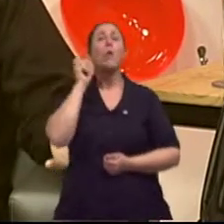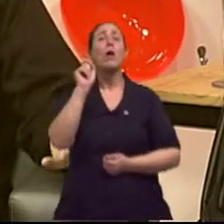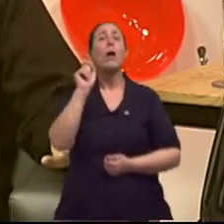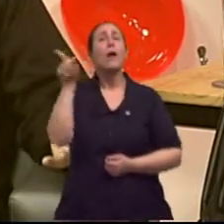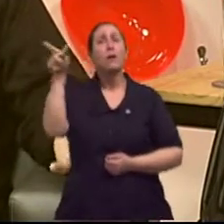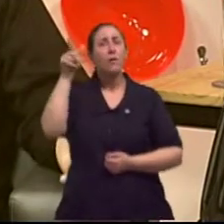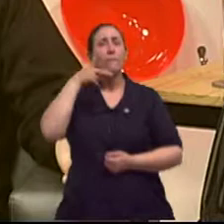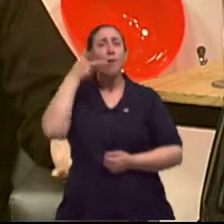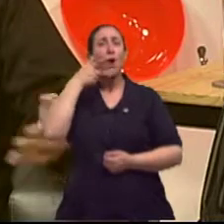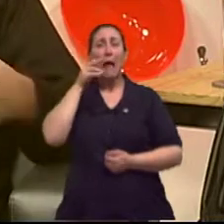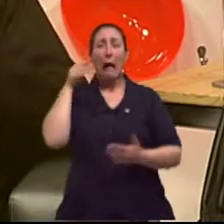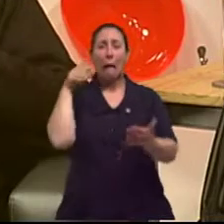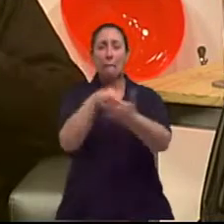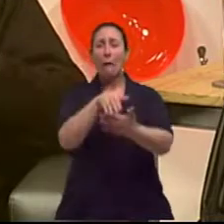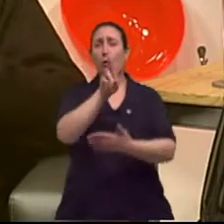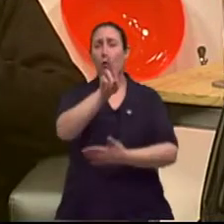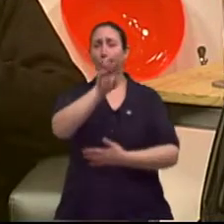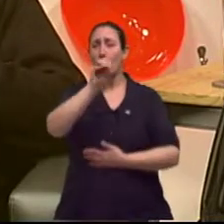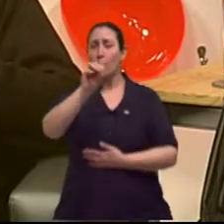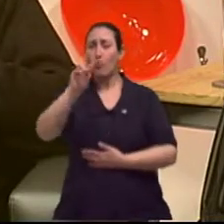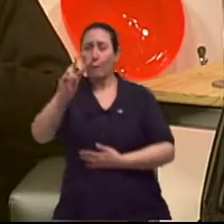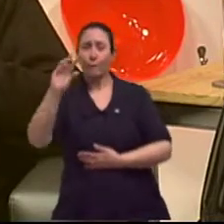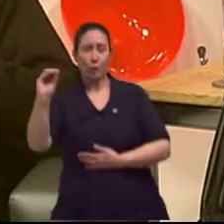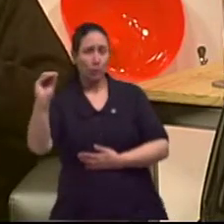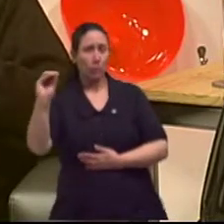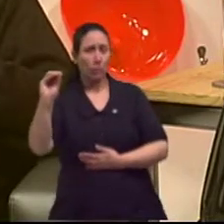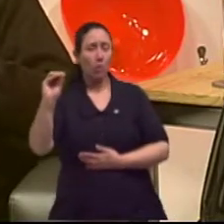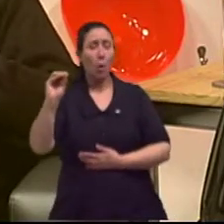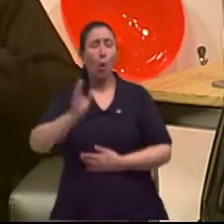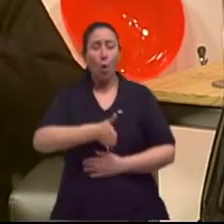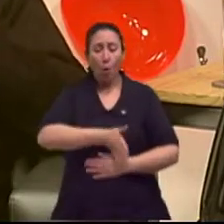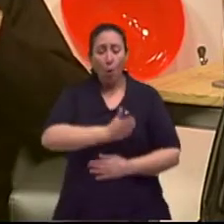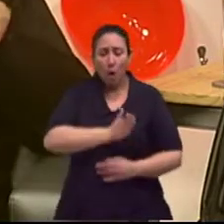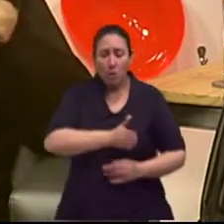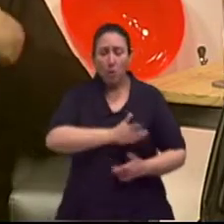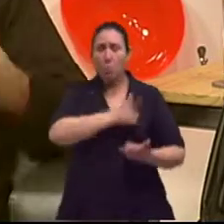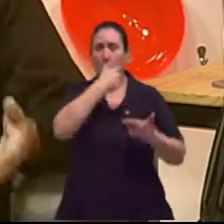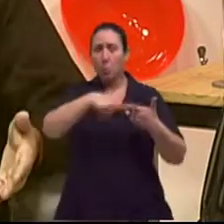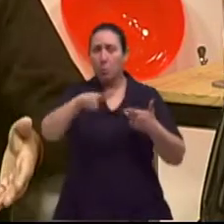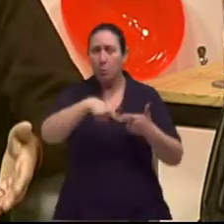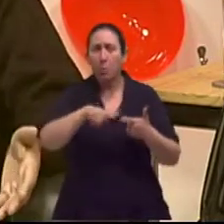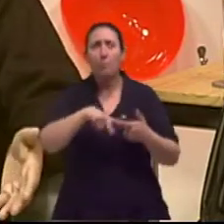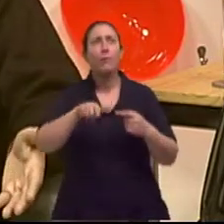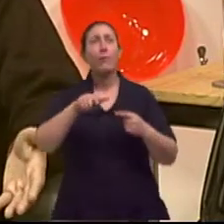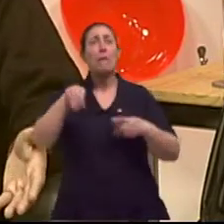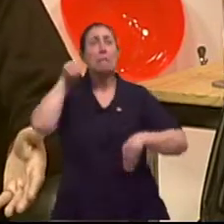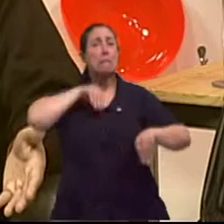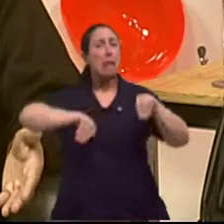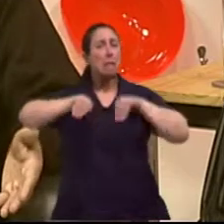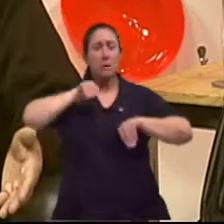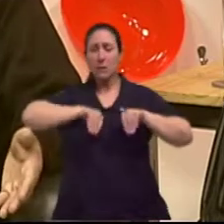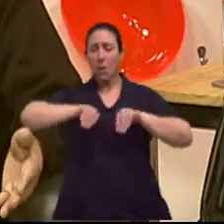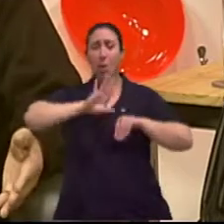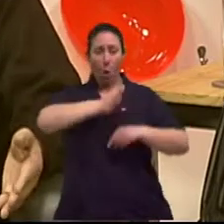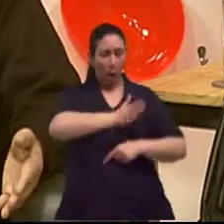depois da parte do coração, a depressão seja a maior doença que mais